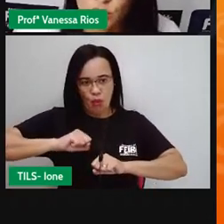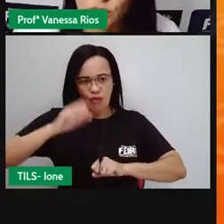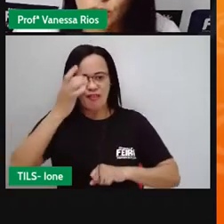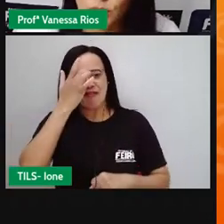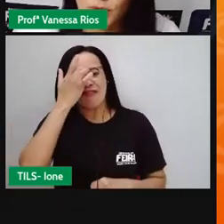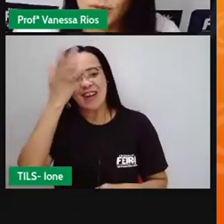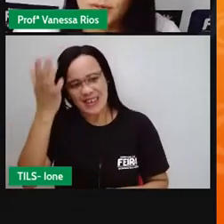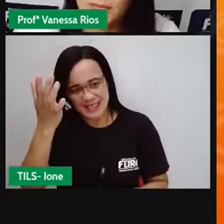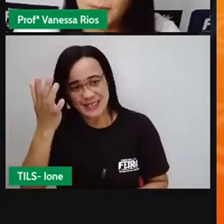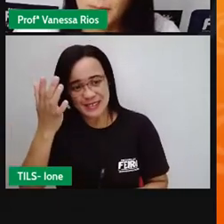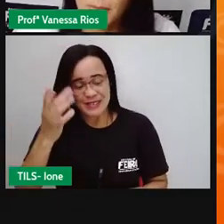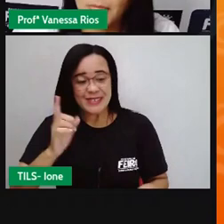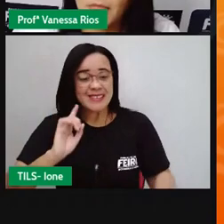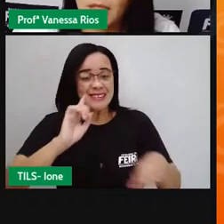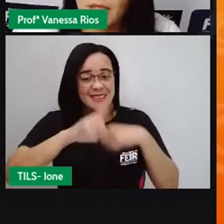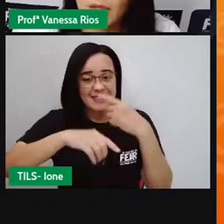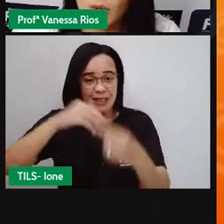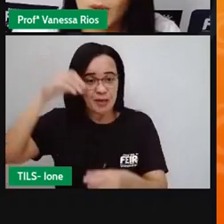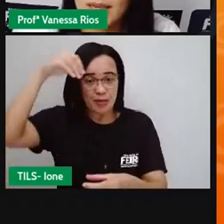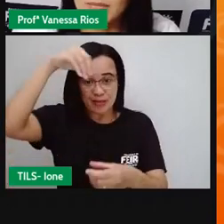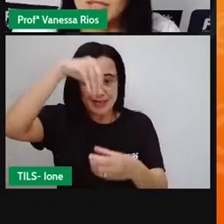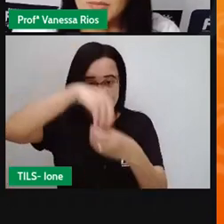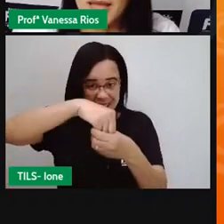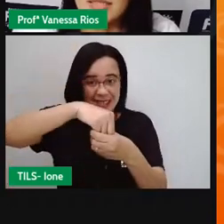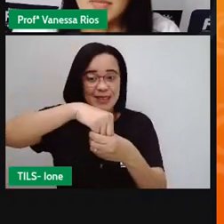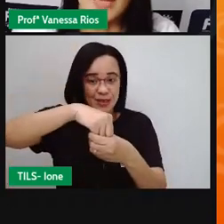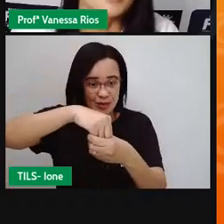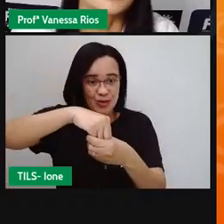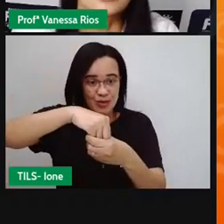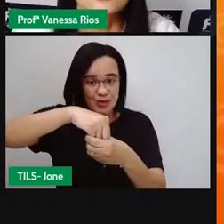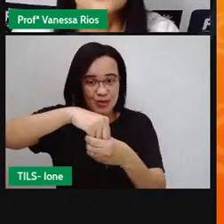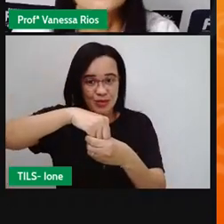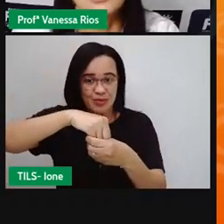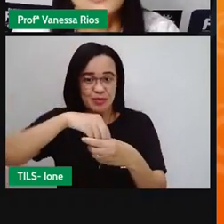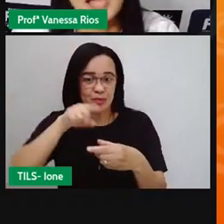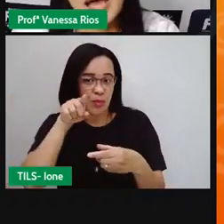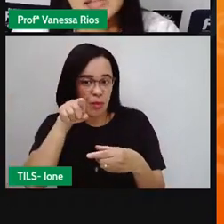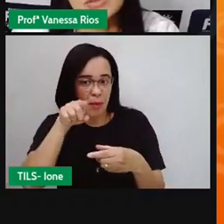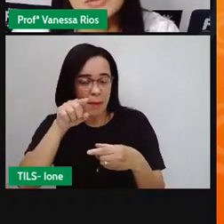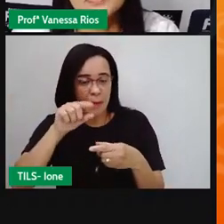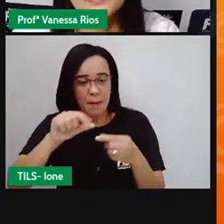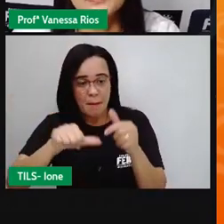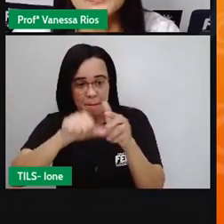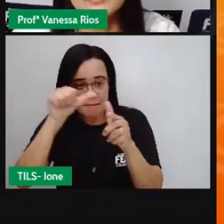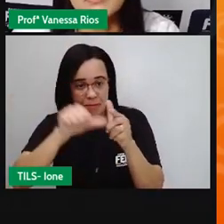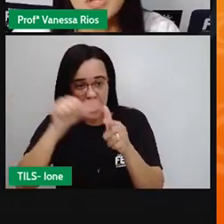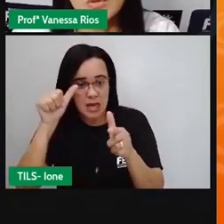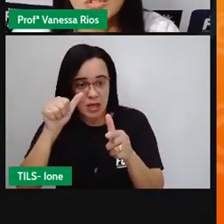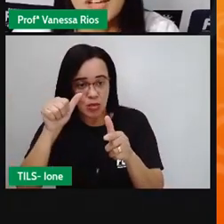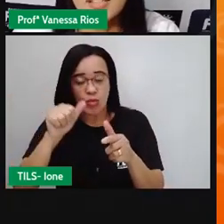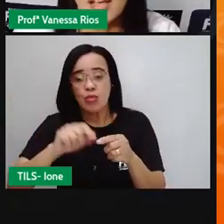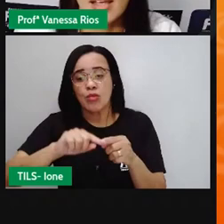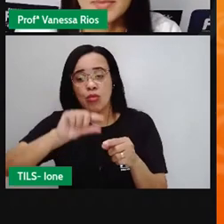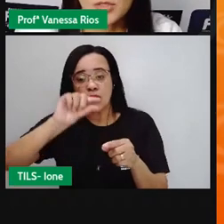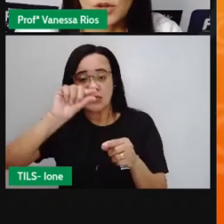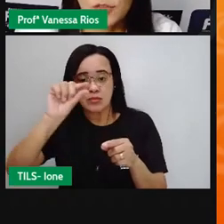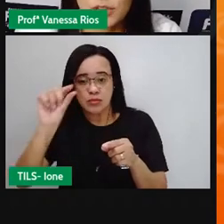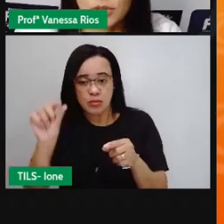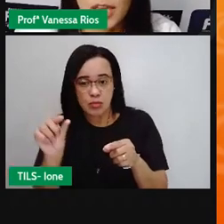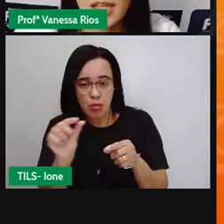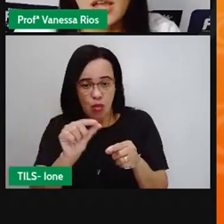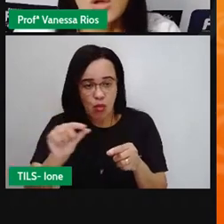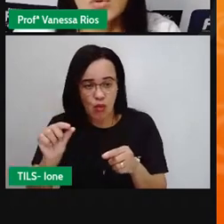depois do estômago, o alimento passa para o intestino delgado, onde vai ser aí